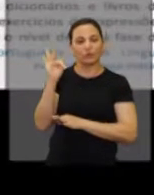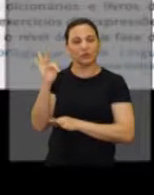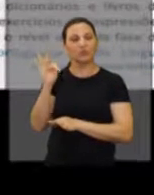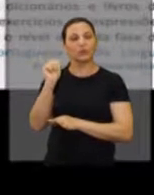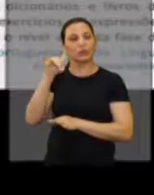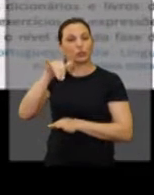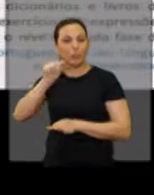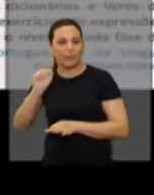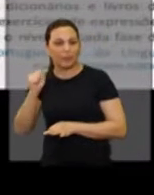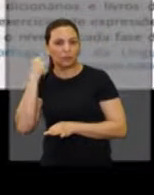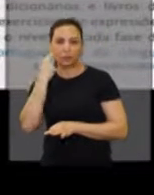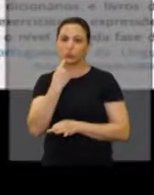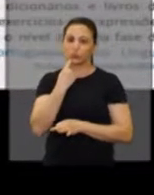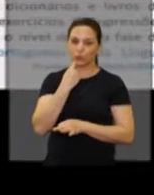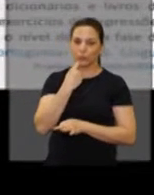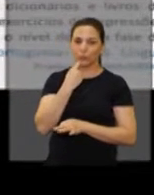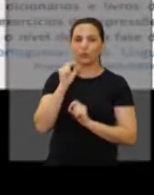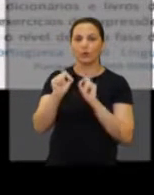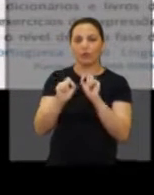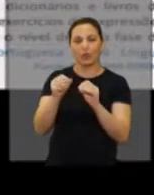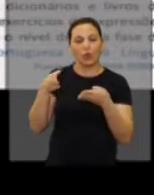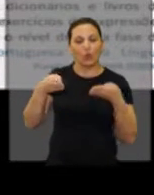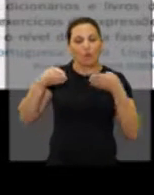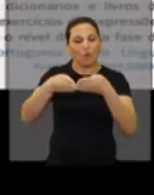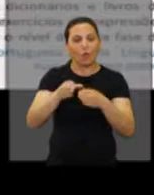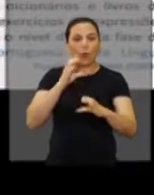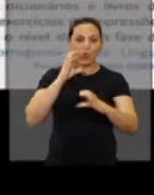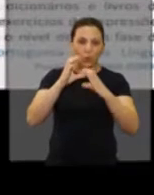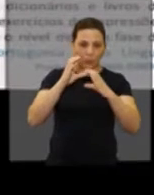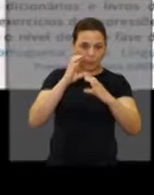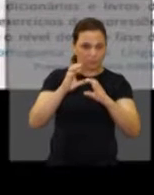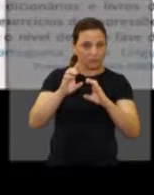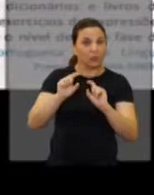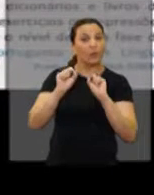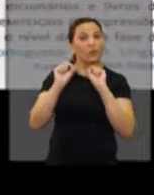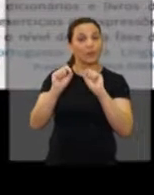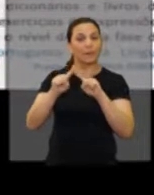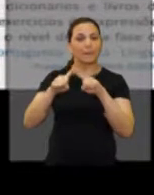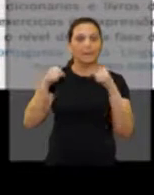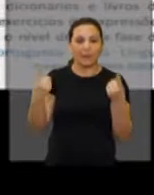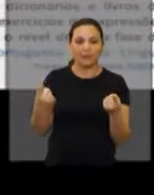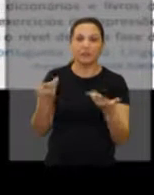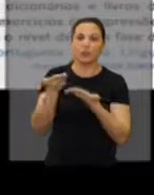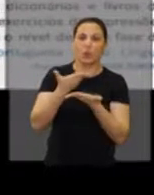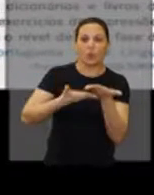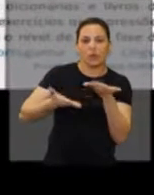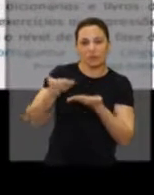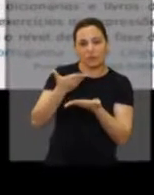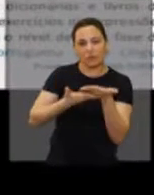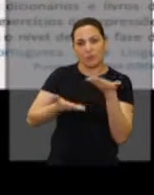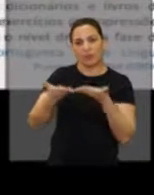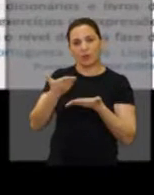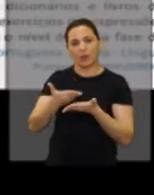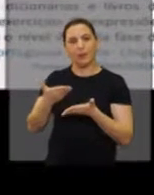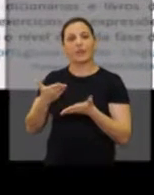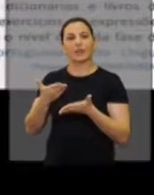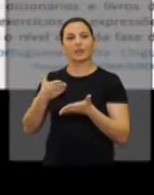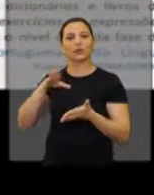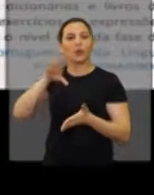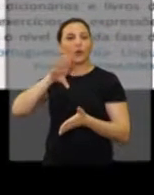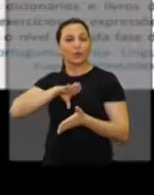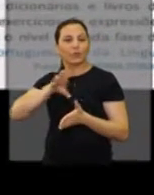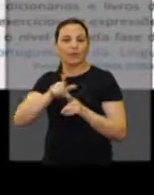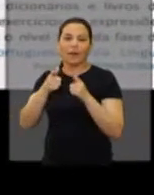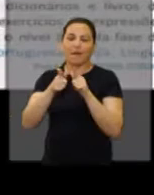Fundação Surdo. Apesar do foco na comunicação, nós teremos o tratamento da